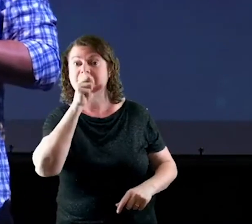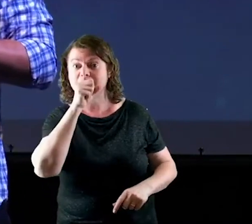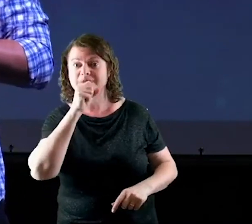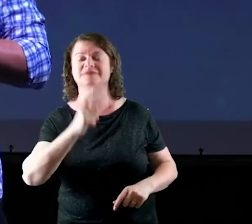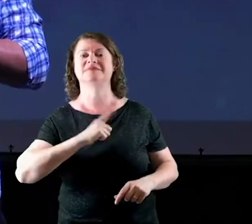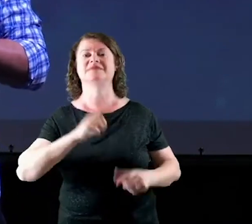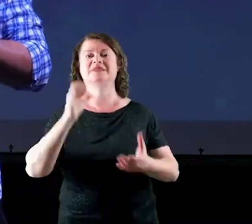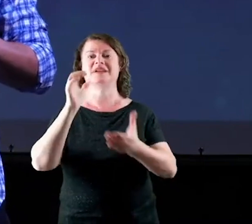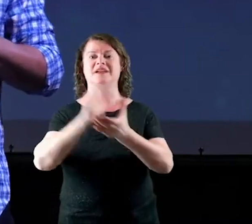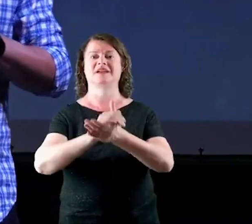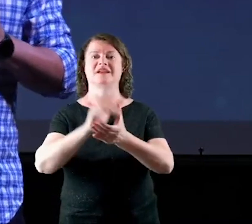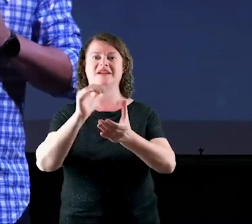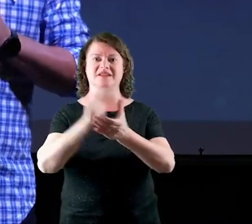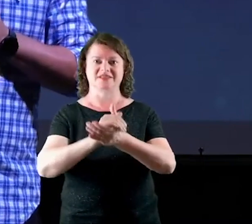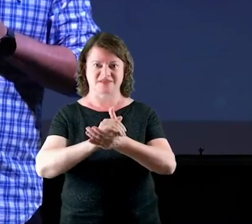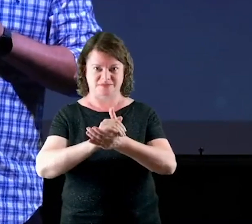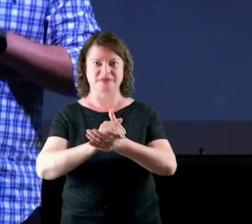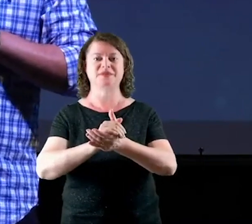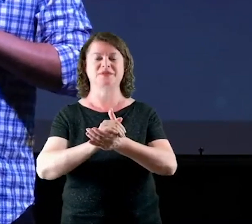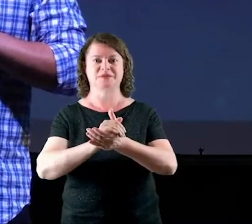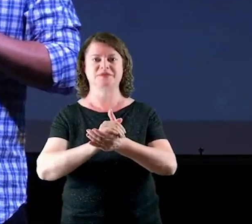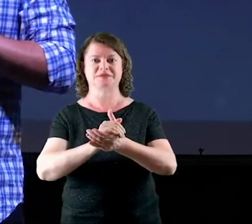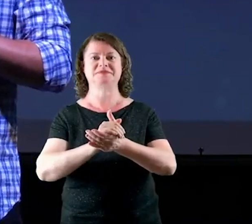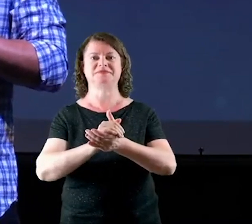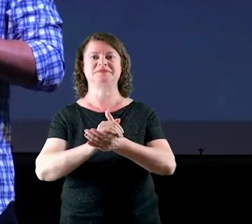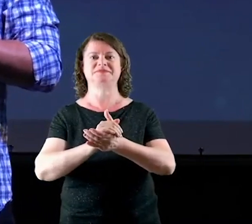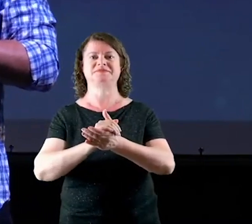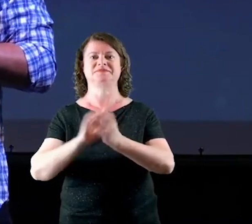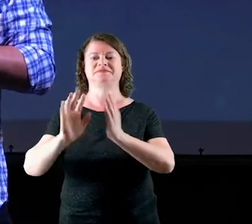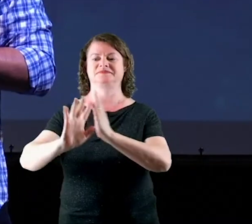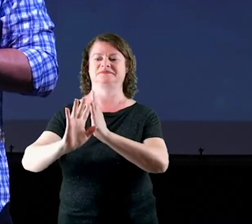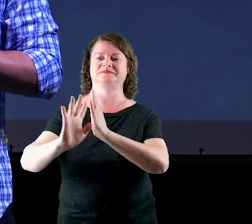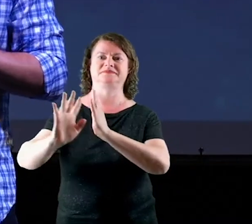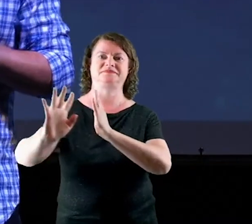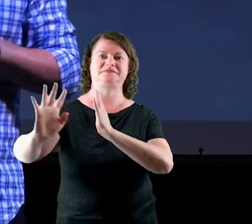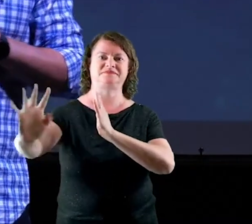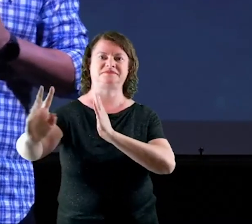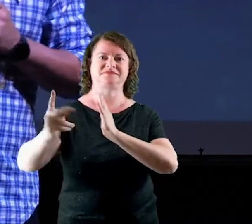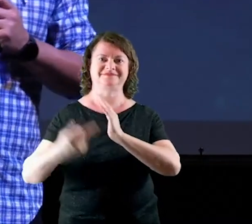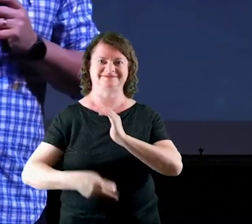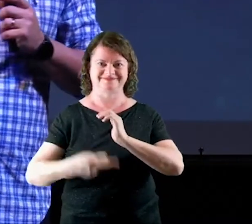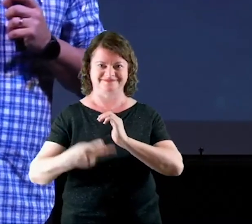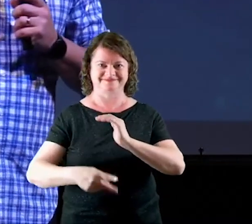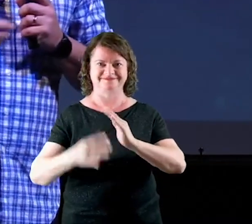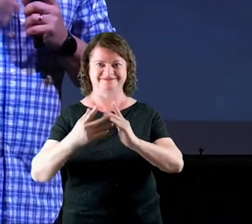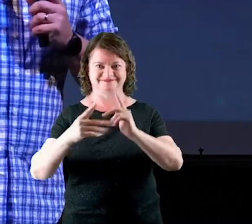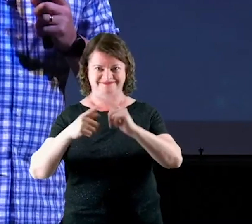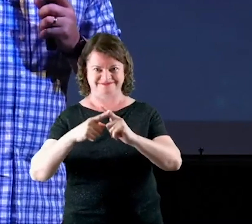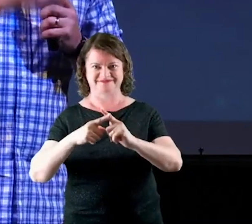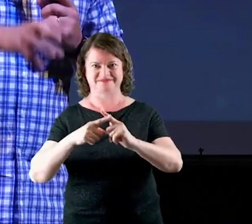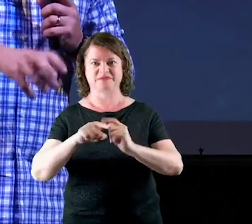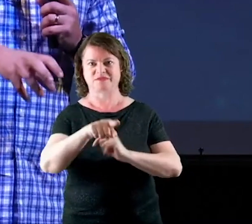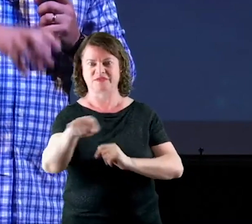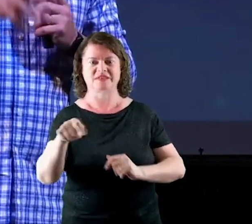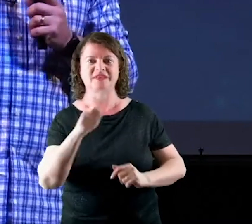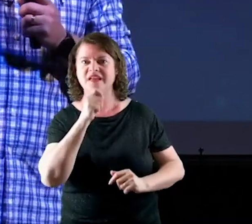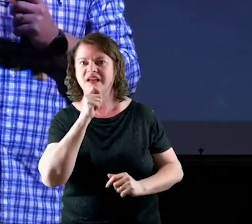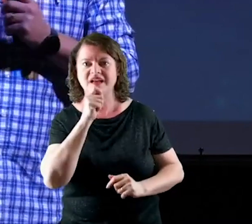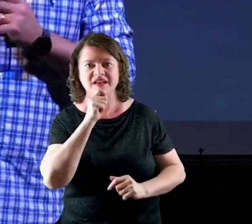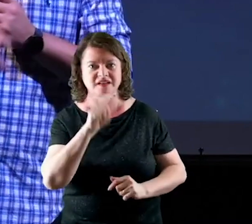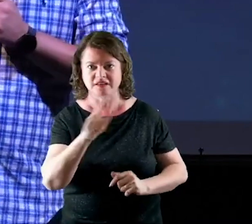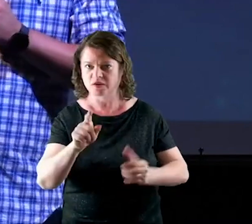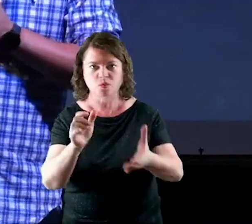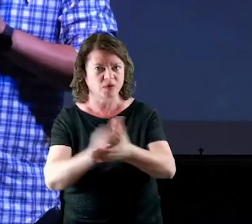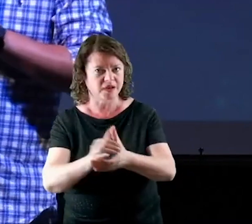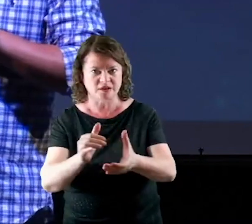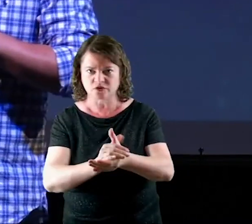se você não é casado no altar você vai esperar para próximo vai procurar o pastor Marcos